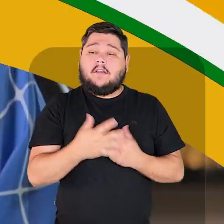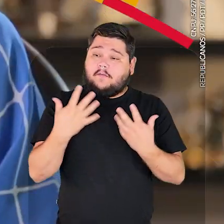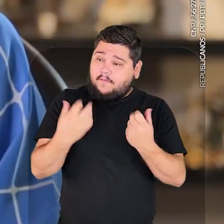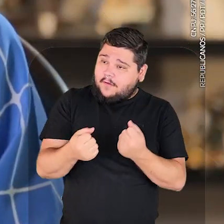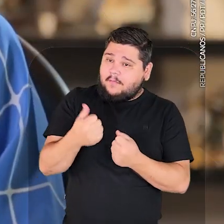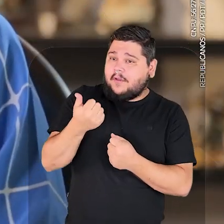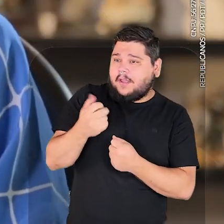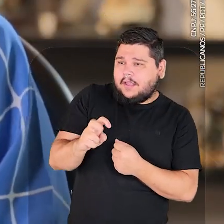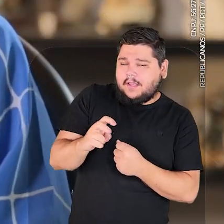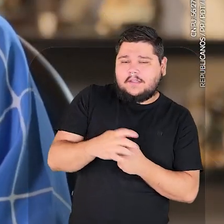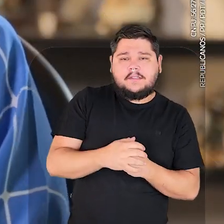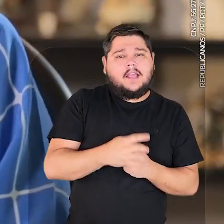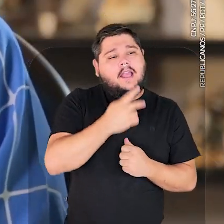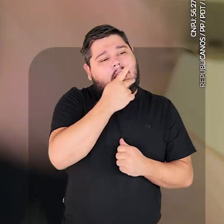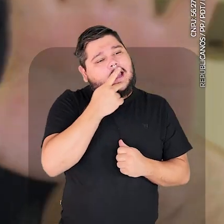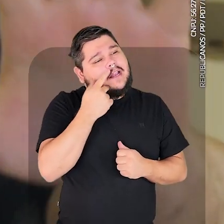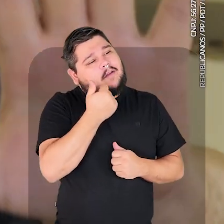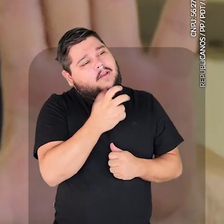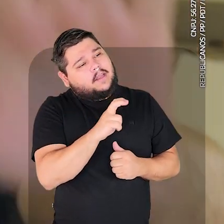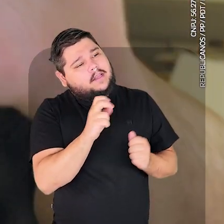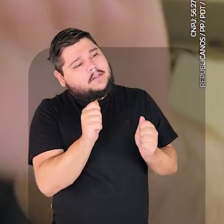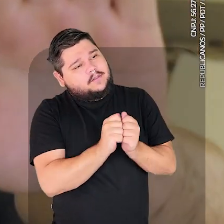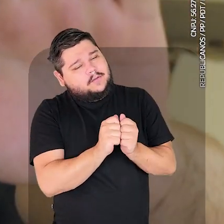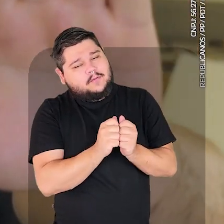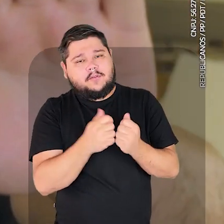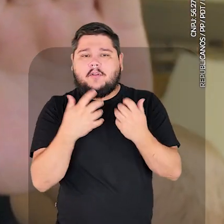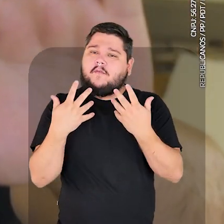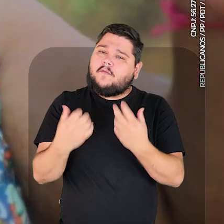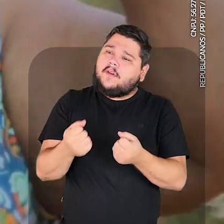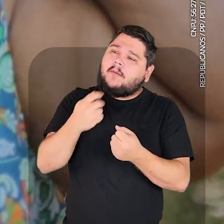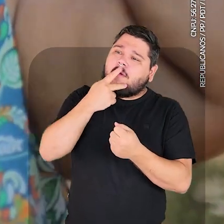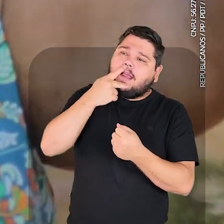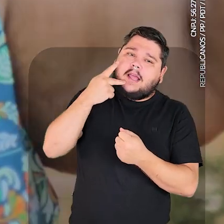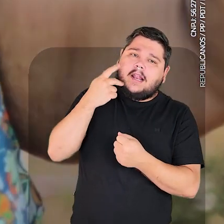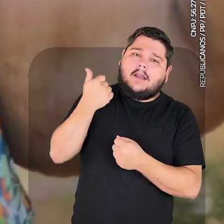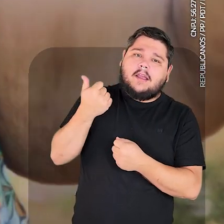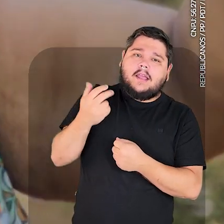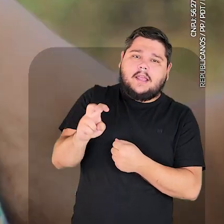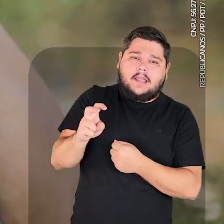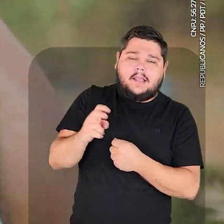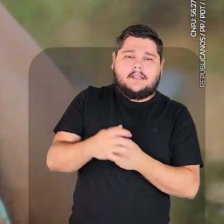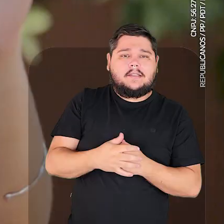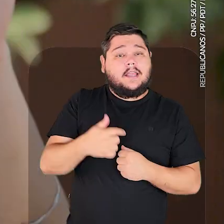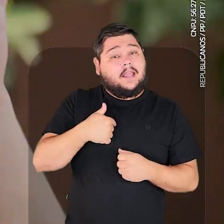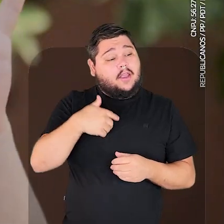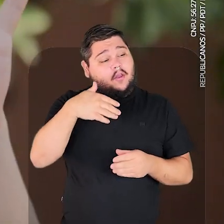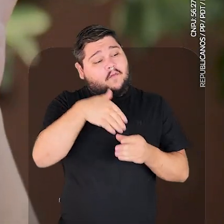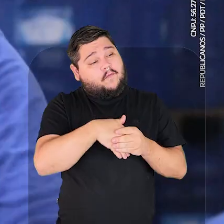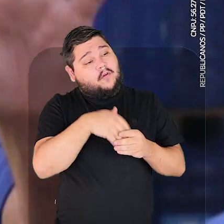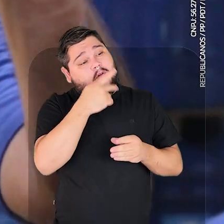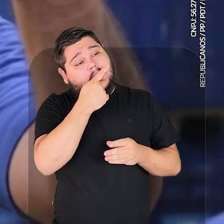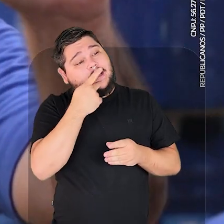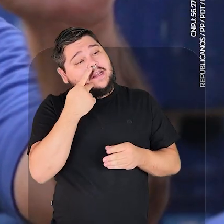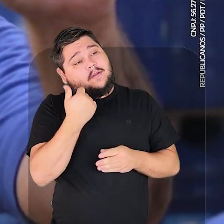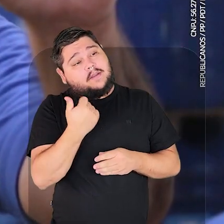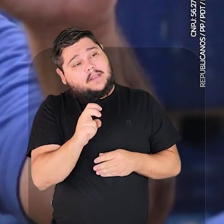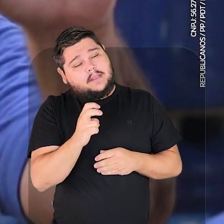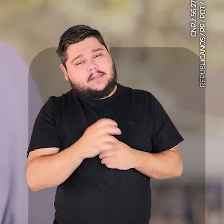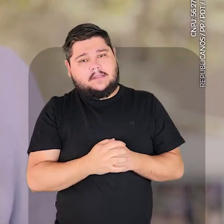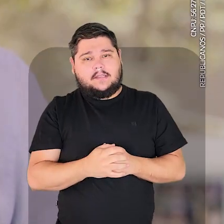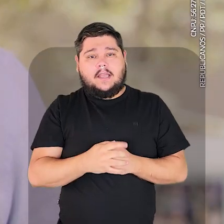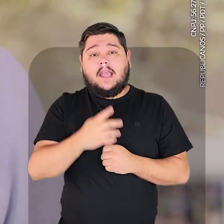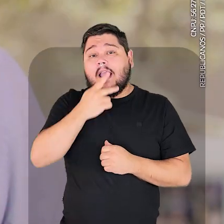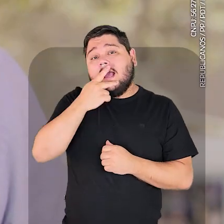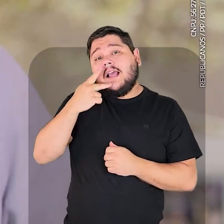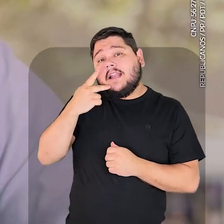Eu amo o Varzé Grande. Meu voto é do Calil. Aqui é 15 na cabeça. É 15. Bora de 15.